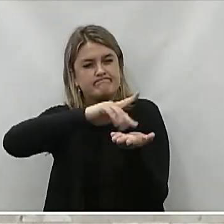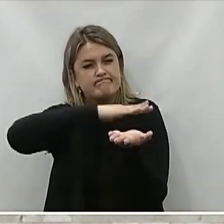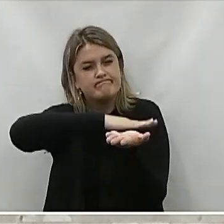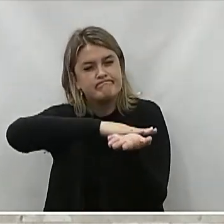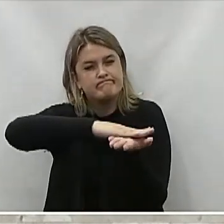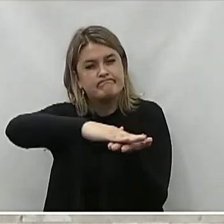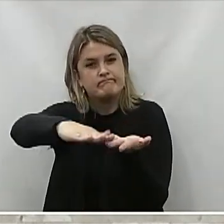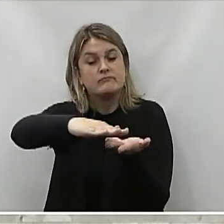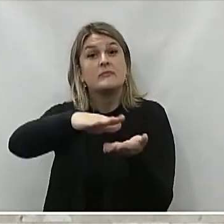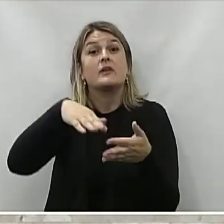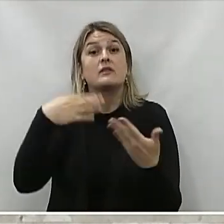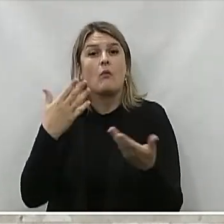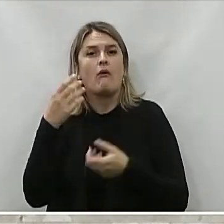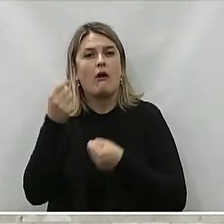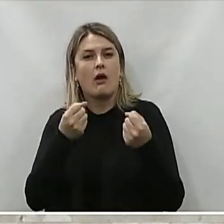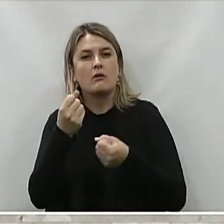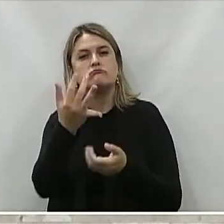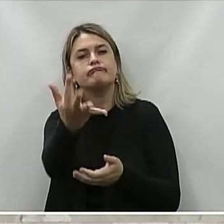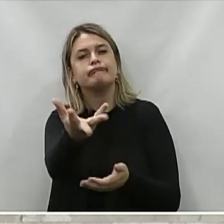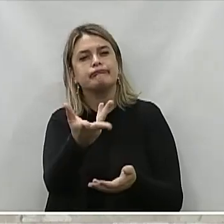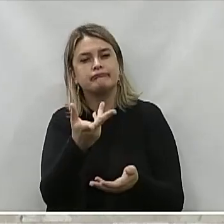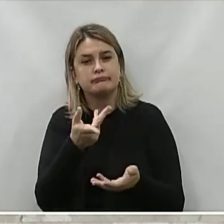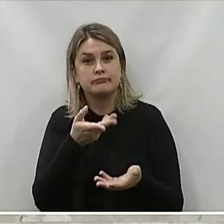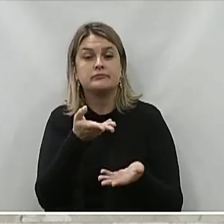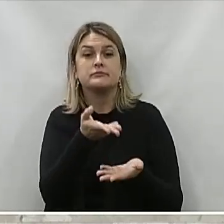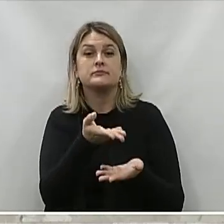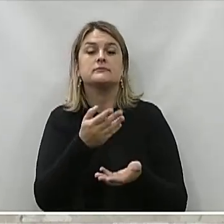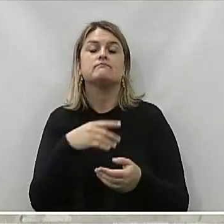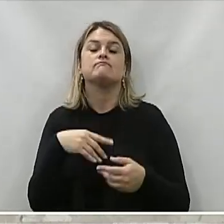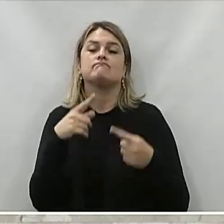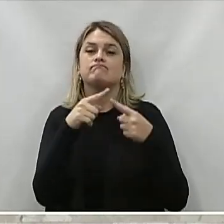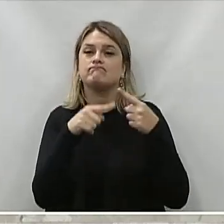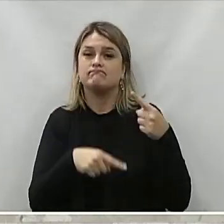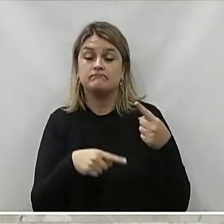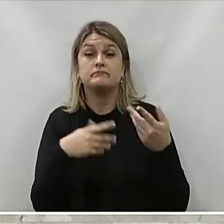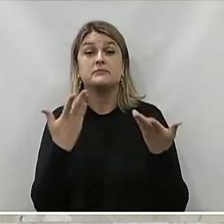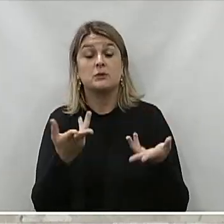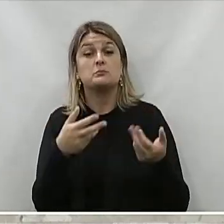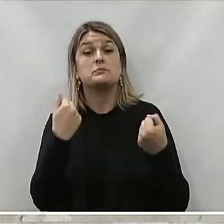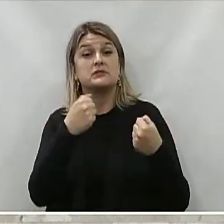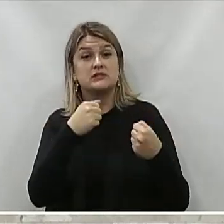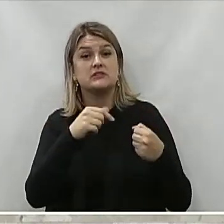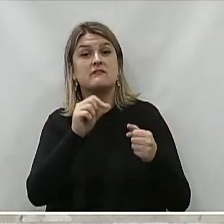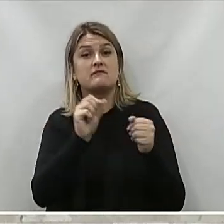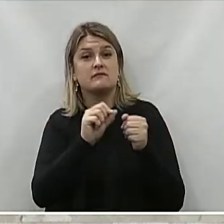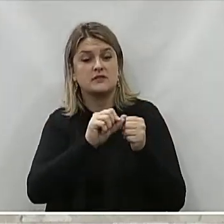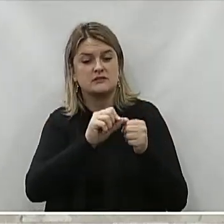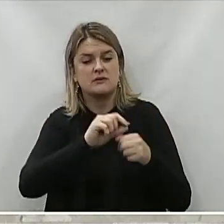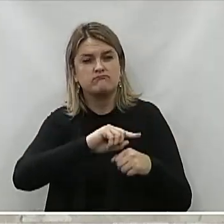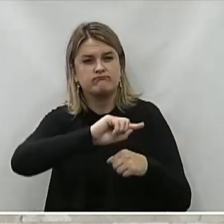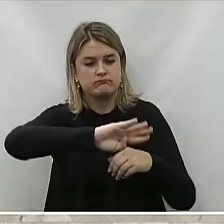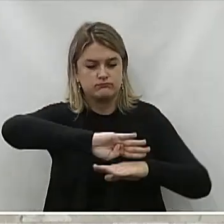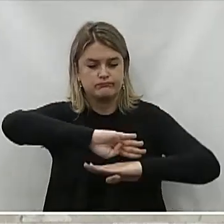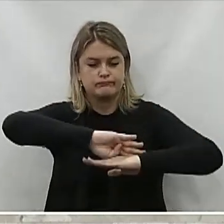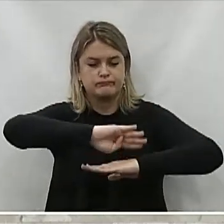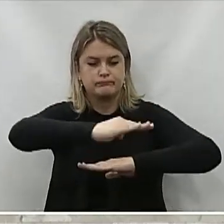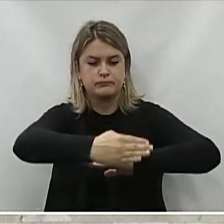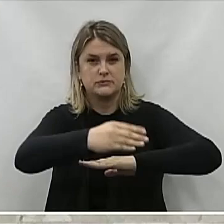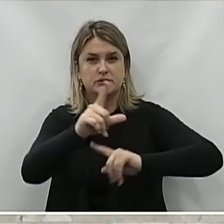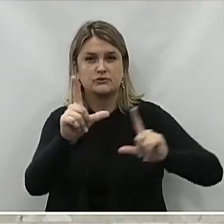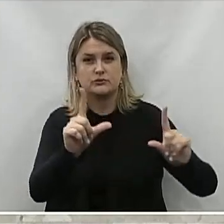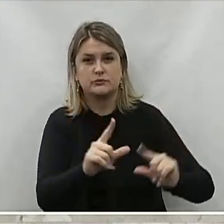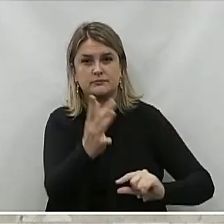poucos dias E os veículos Estão imprimindo Velocidades incompatíveis Por isso Se faz necessário Que o poder público Possa